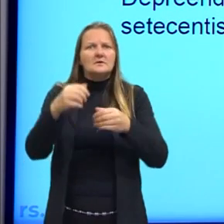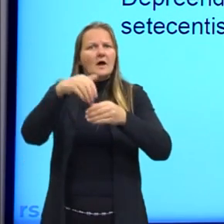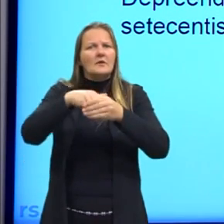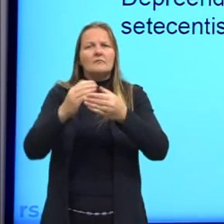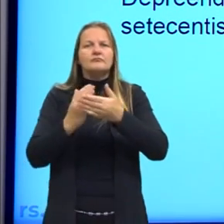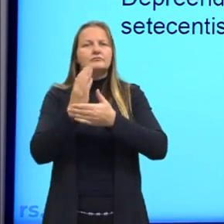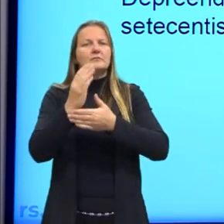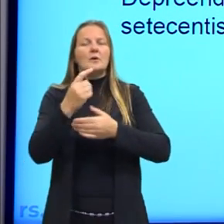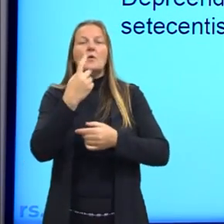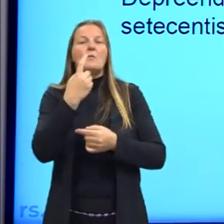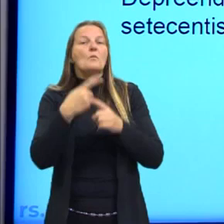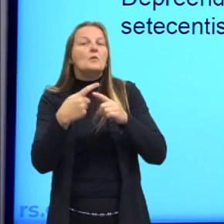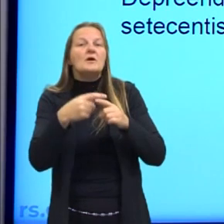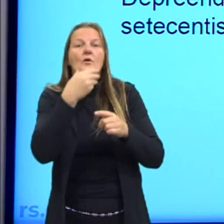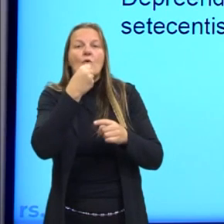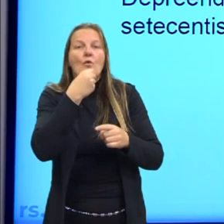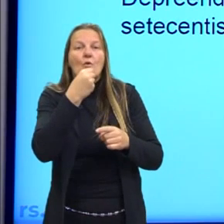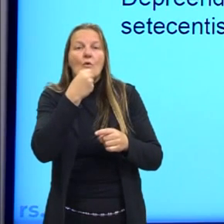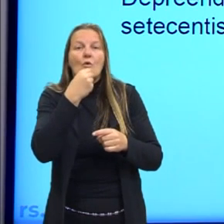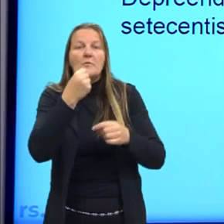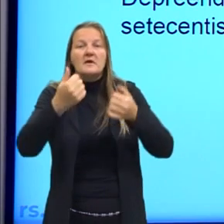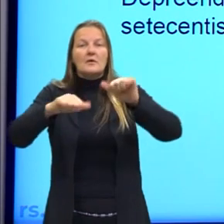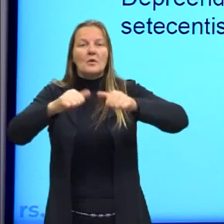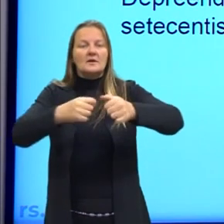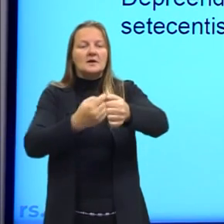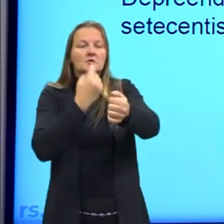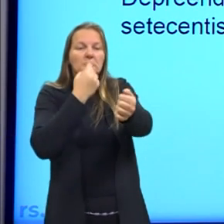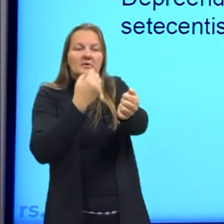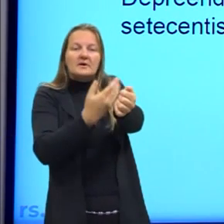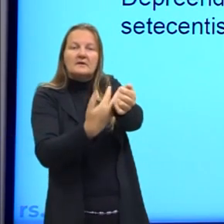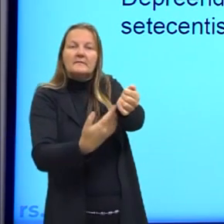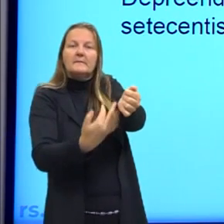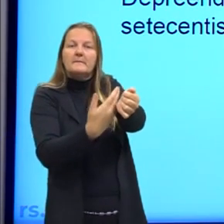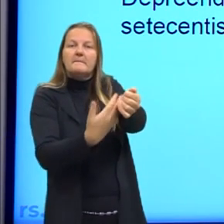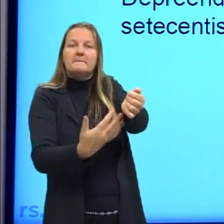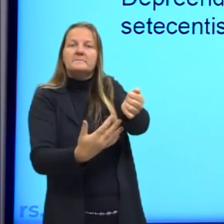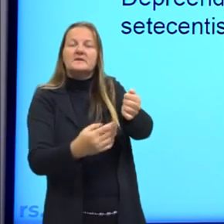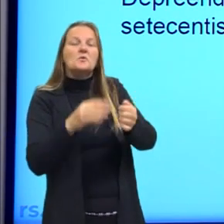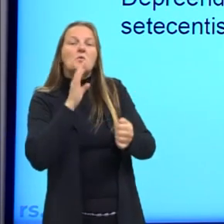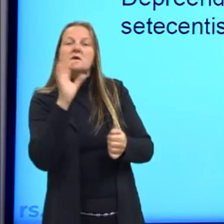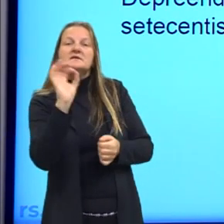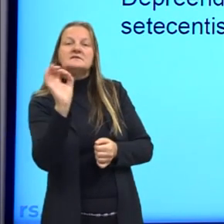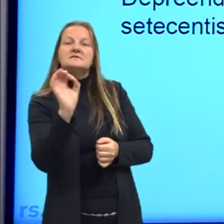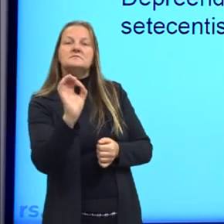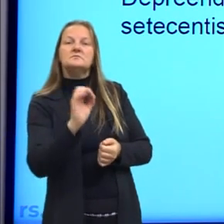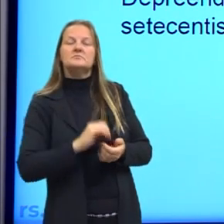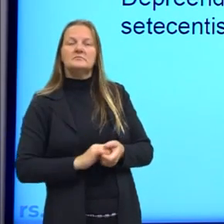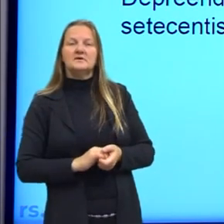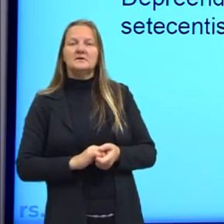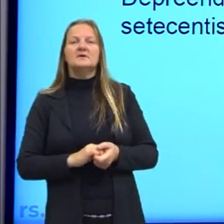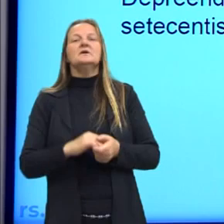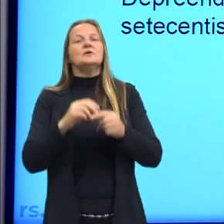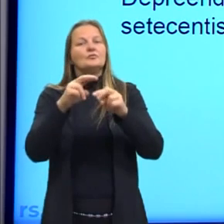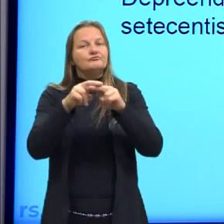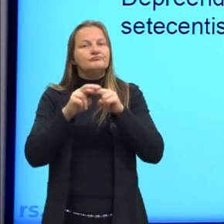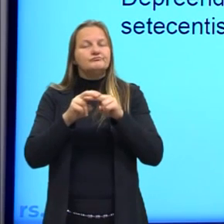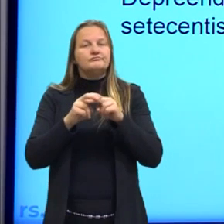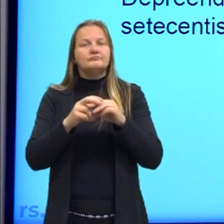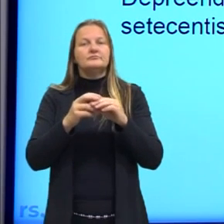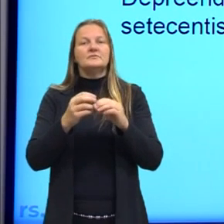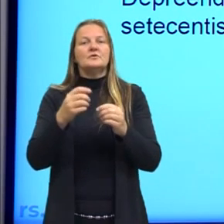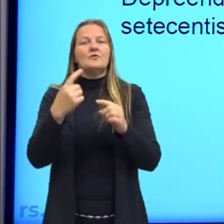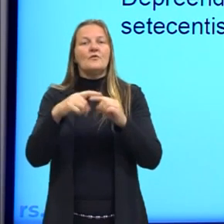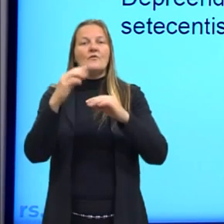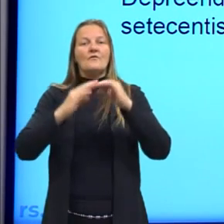porque ele era um homem cuja qualidade de sangue ainda era desconhecida, e isso a despeito do